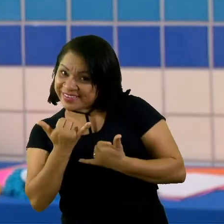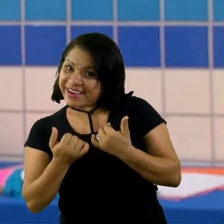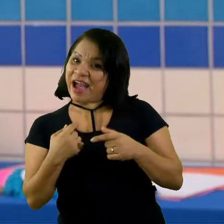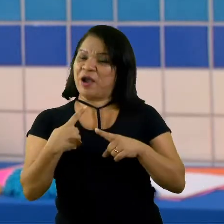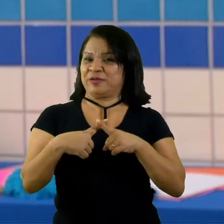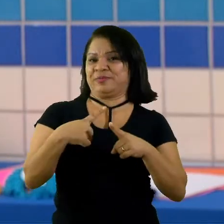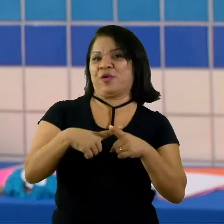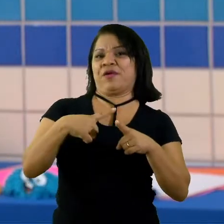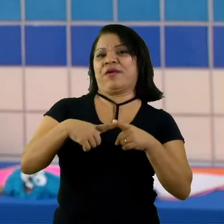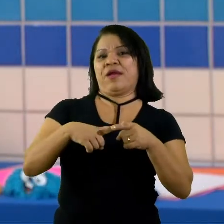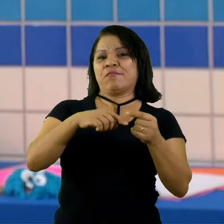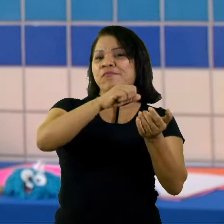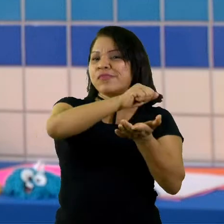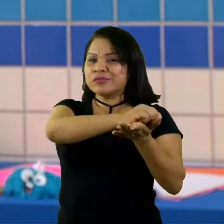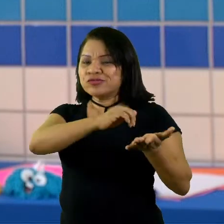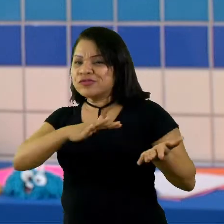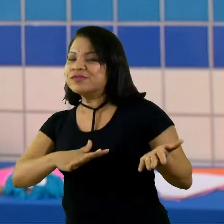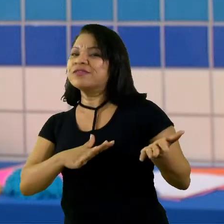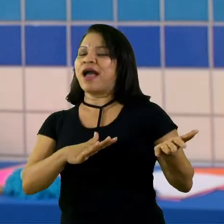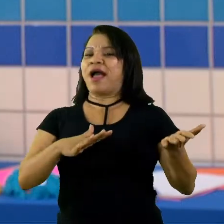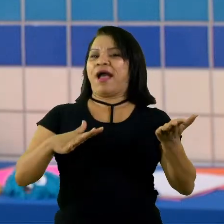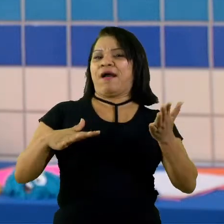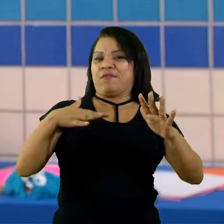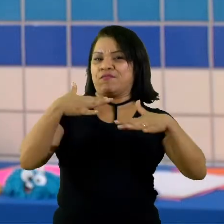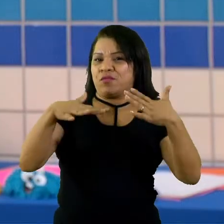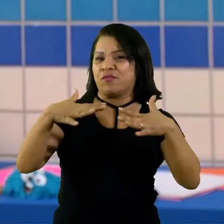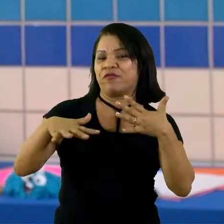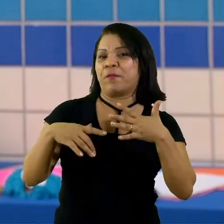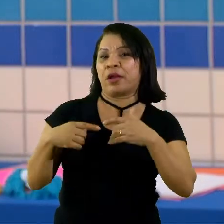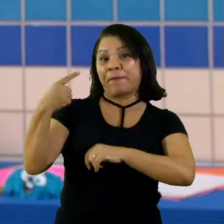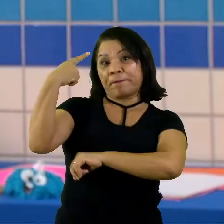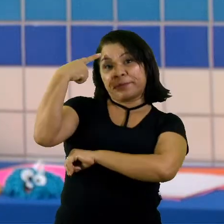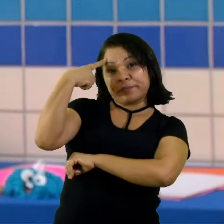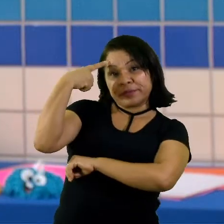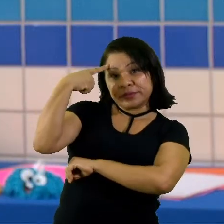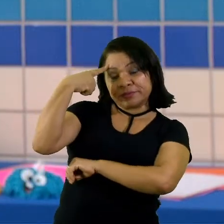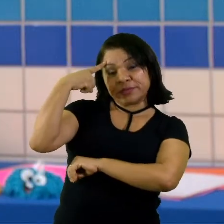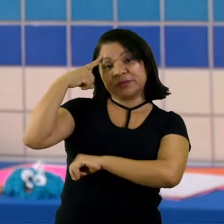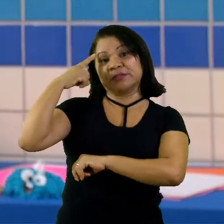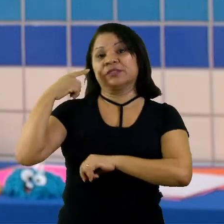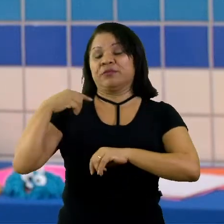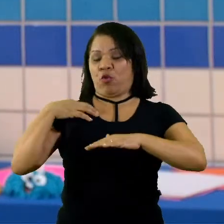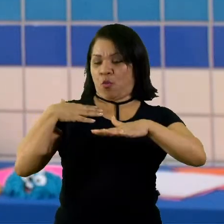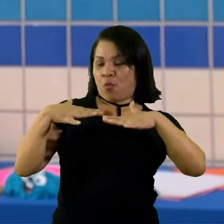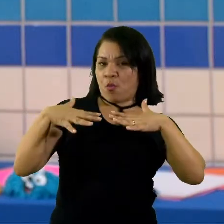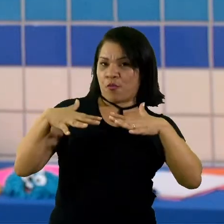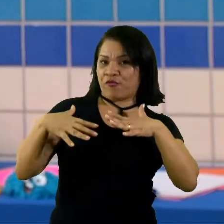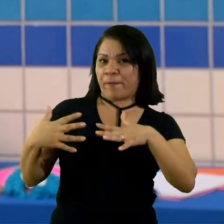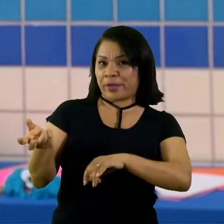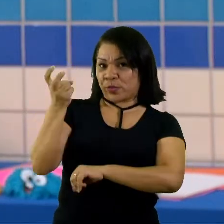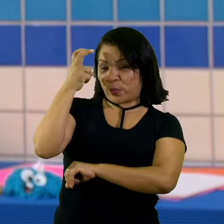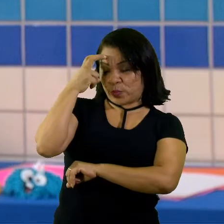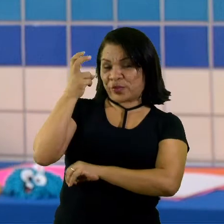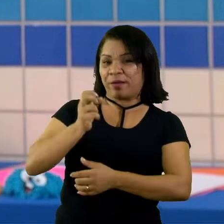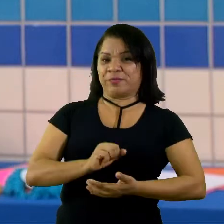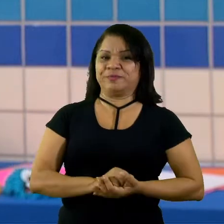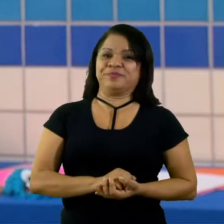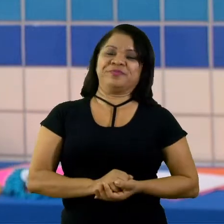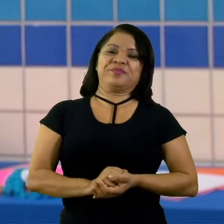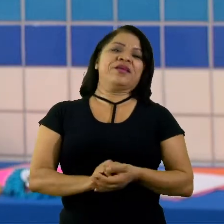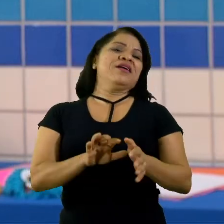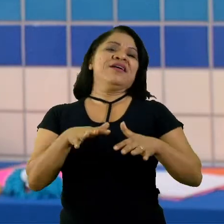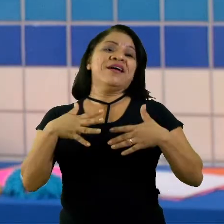trabalha psico, motor, físico e cultural. Então, vamos comigo. Nessa